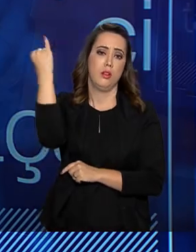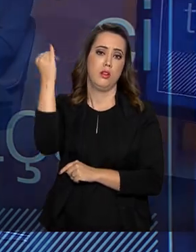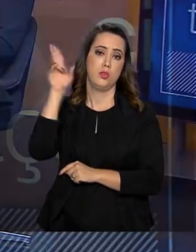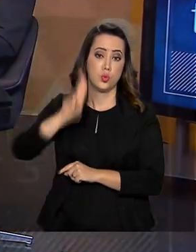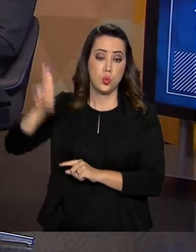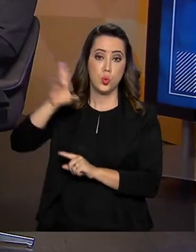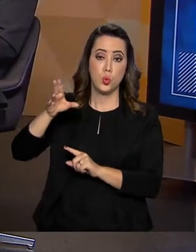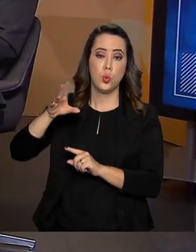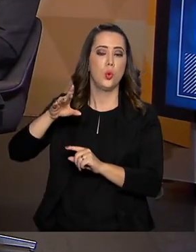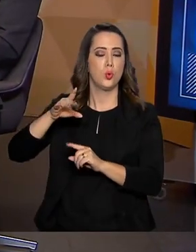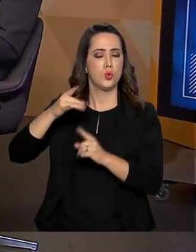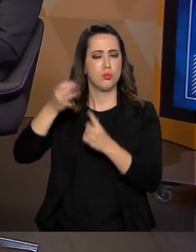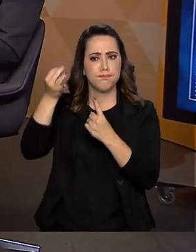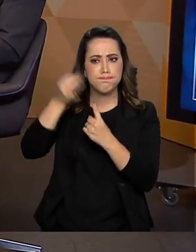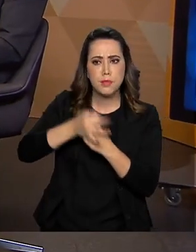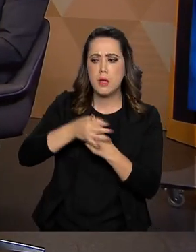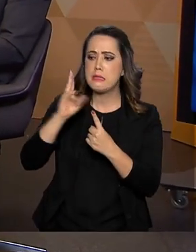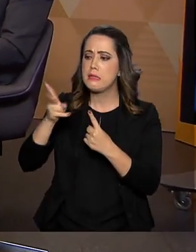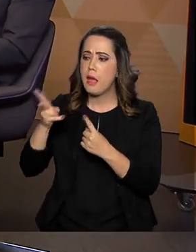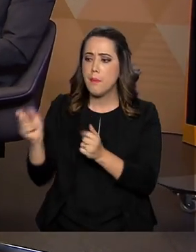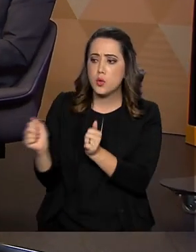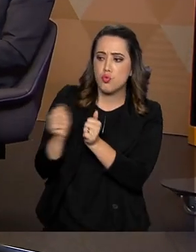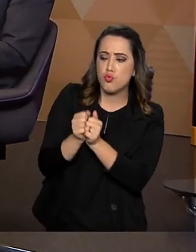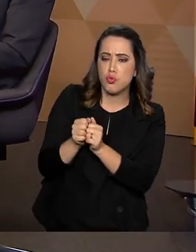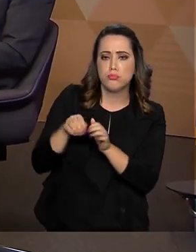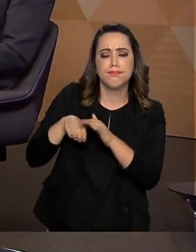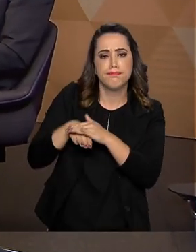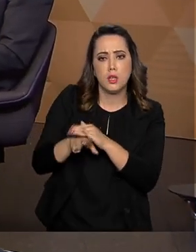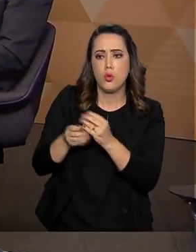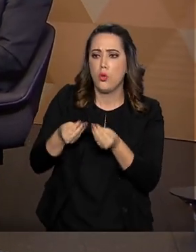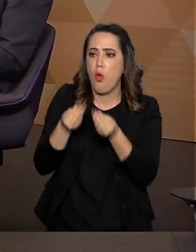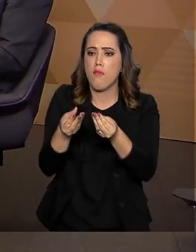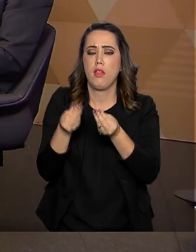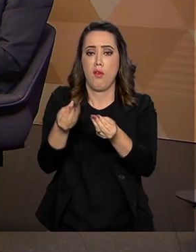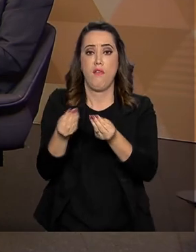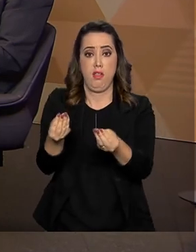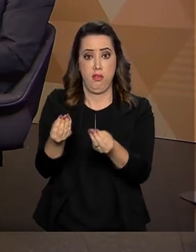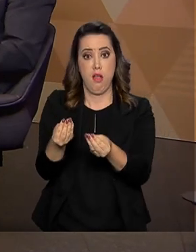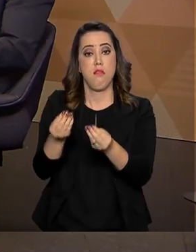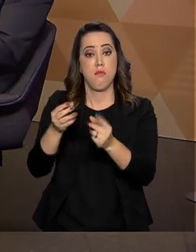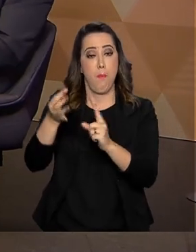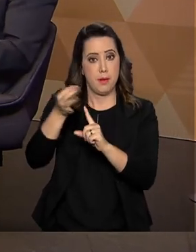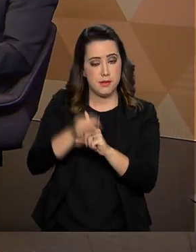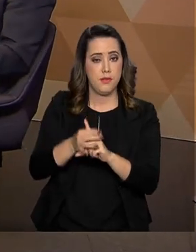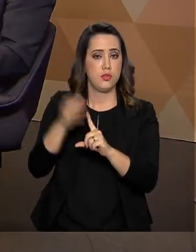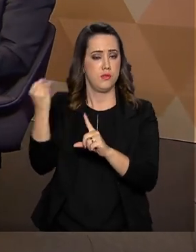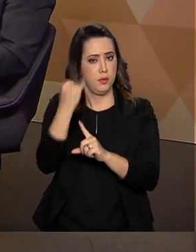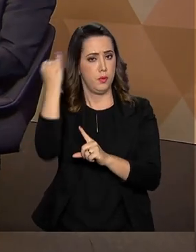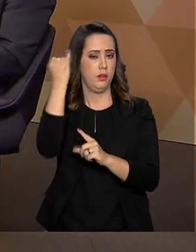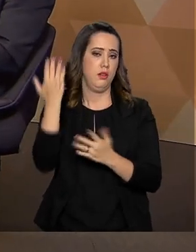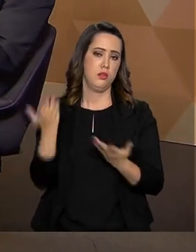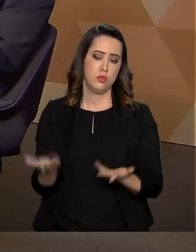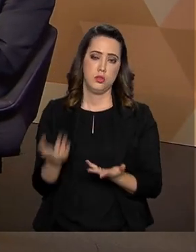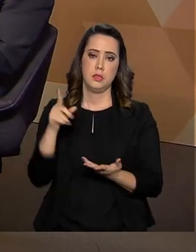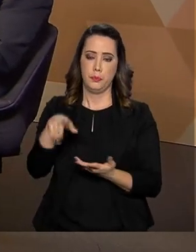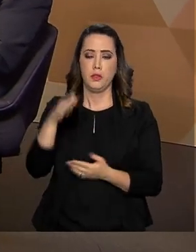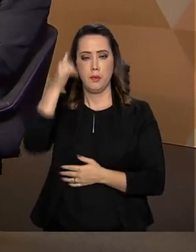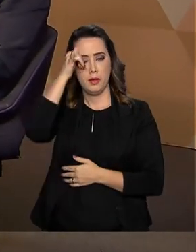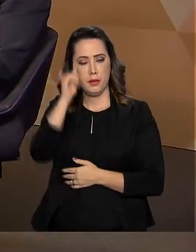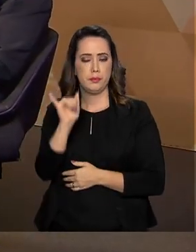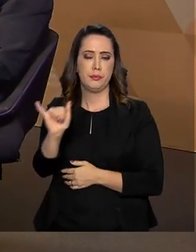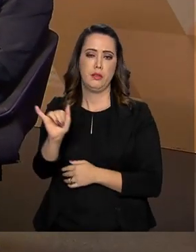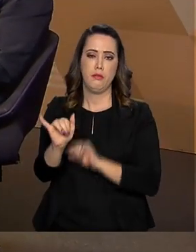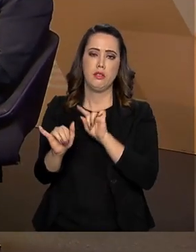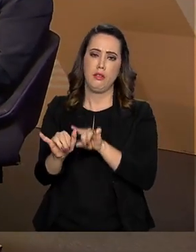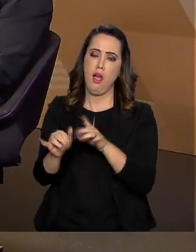preservativo esteja sempre acessível e disponível, além disso, tem tratamentos, como, por exemplo, a PrEP, a